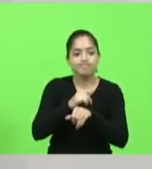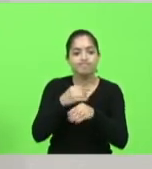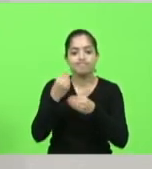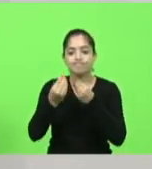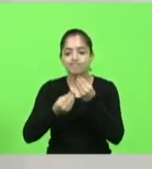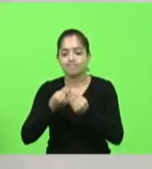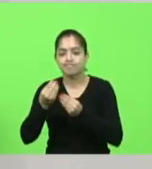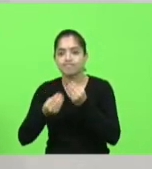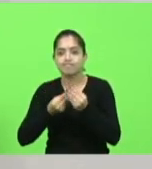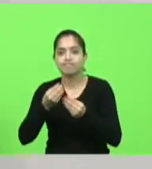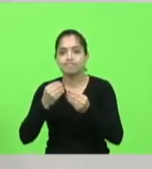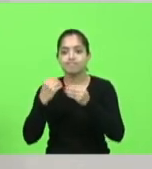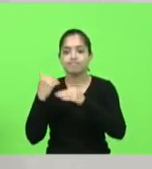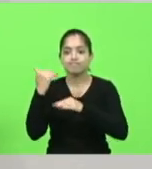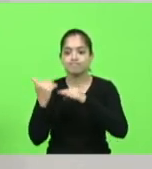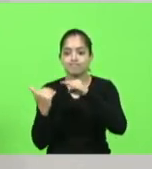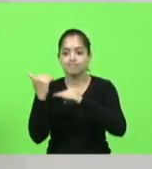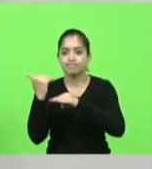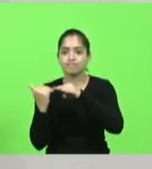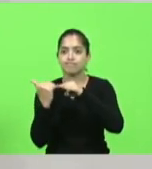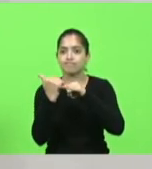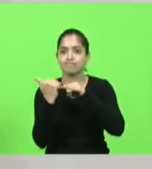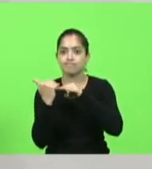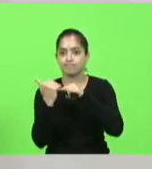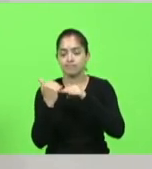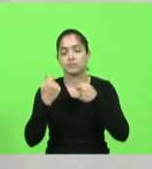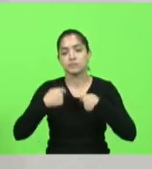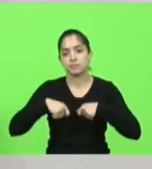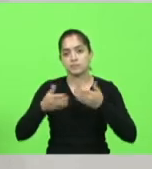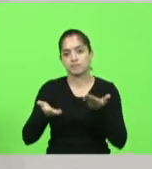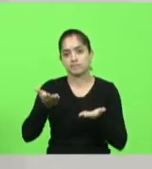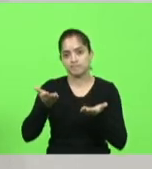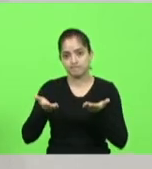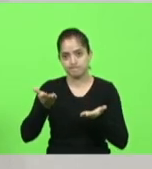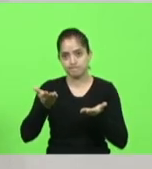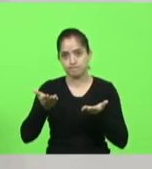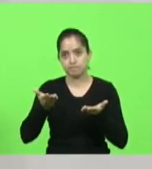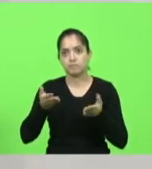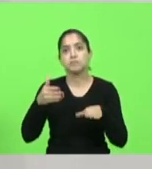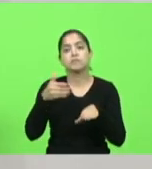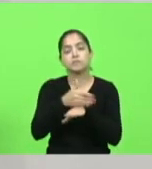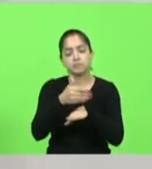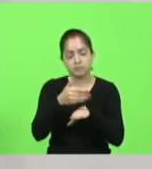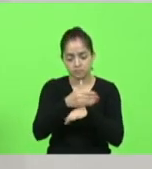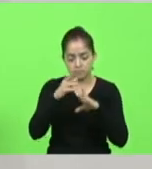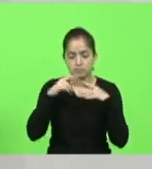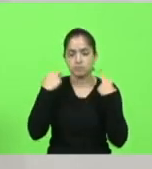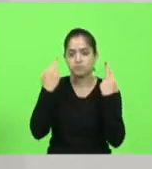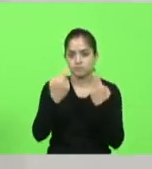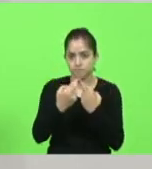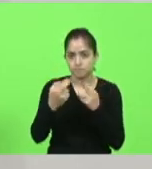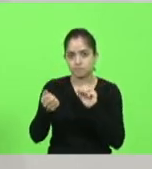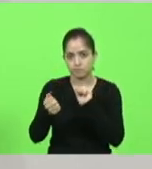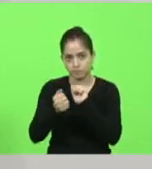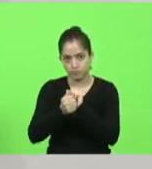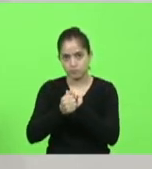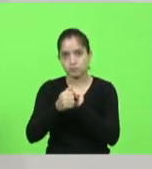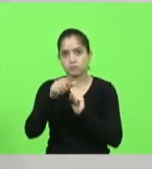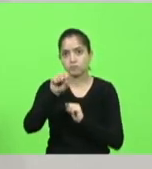buscar, equilibrar e tem que buscar. eu estou participando das reuniões, junto com o SINPOL,